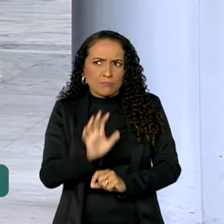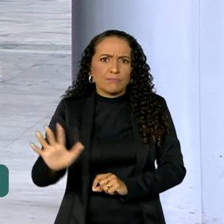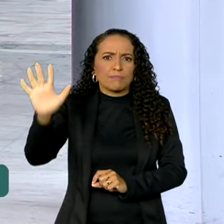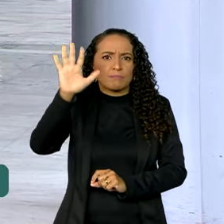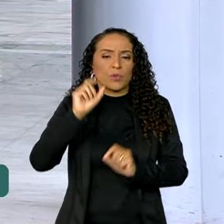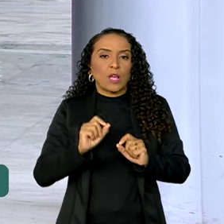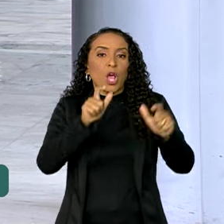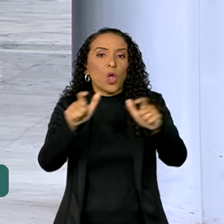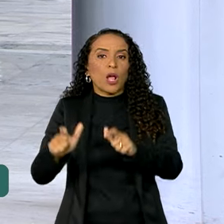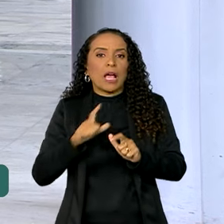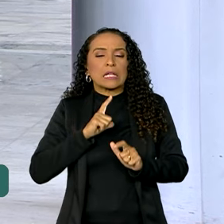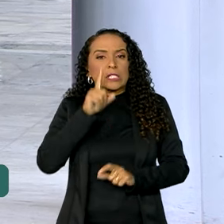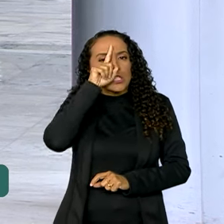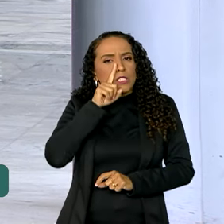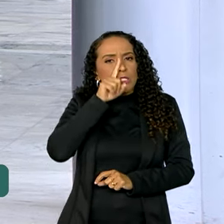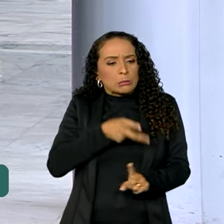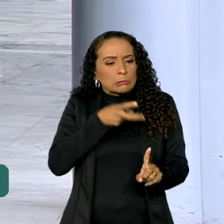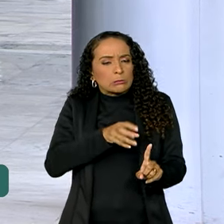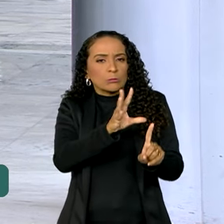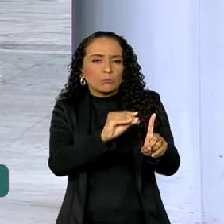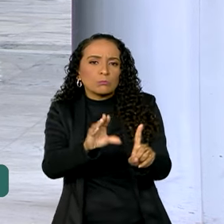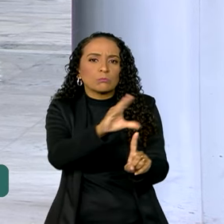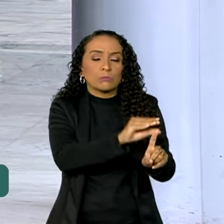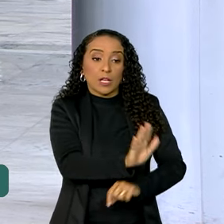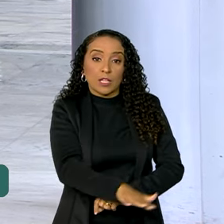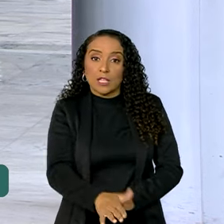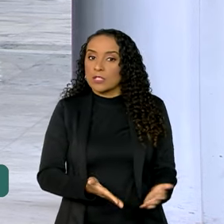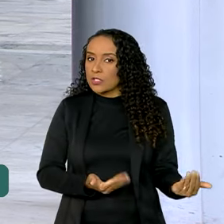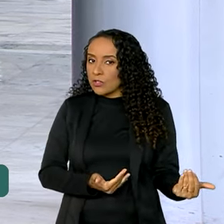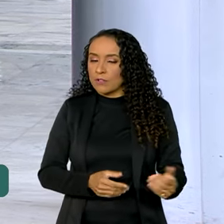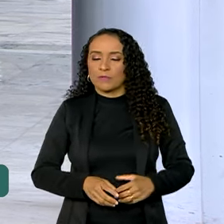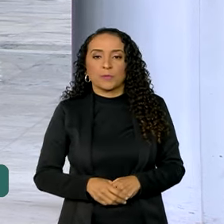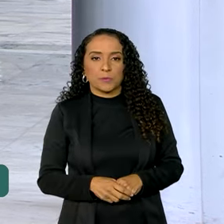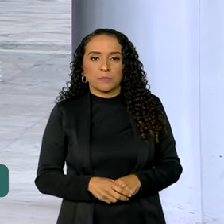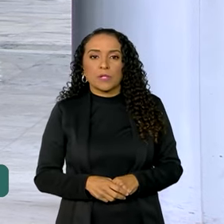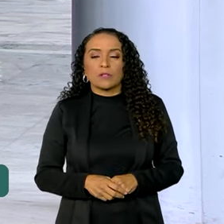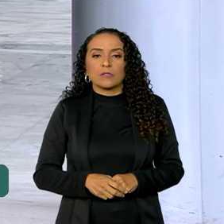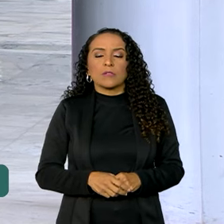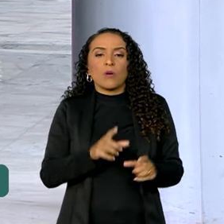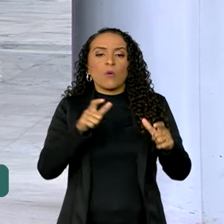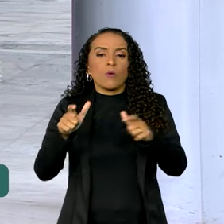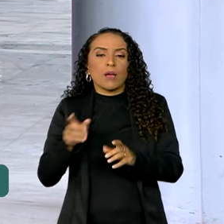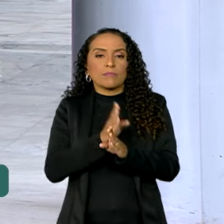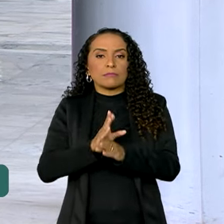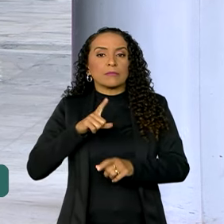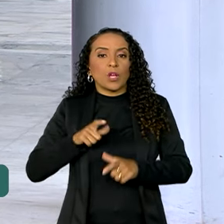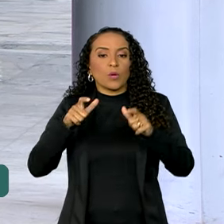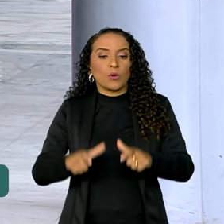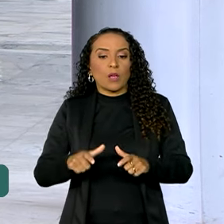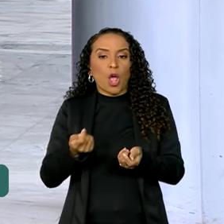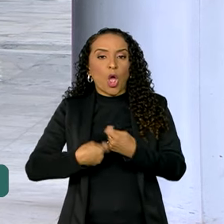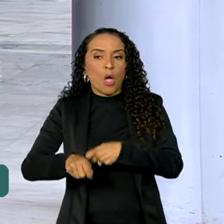o país. São locais que apresentam risco de exploração sexual de crianças e adolescentes. Entre os pontos mapeados estão estabelecimentos